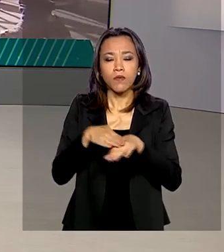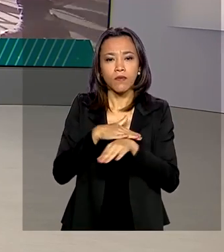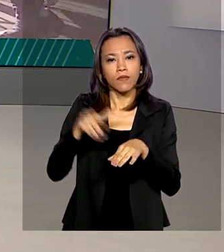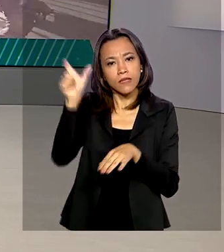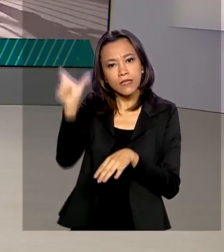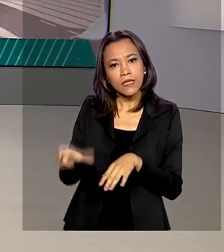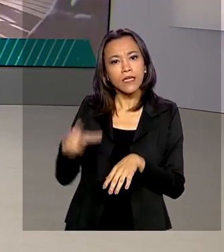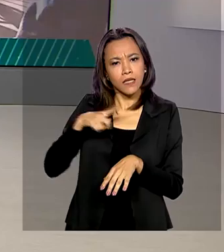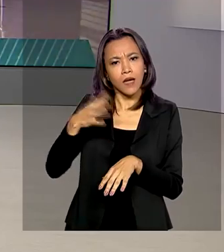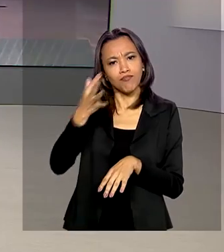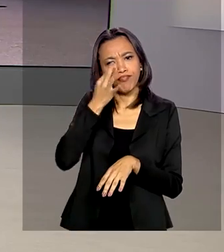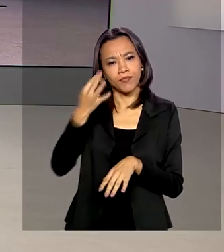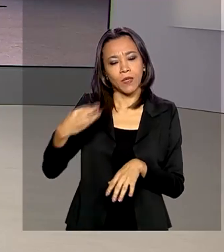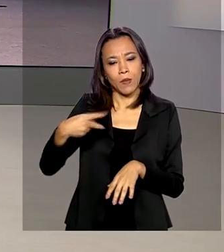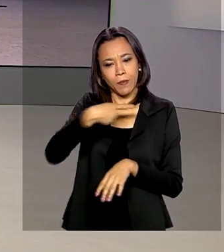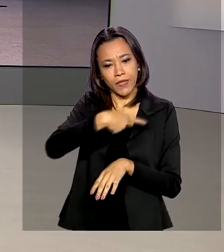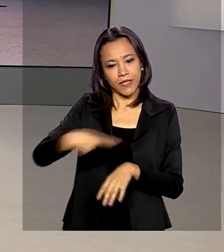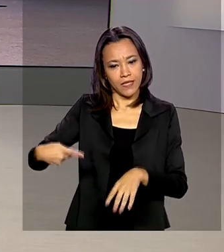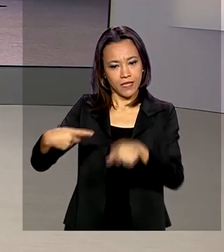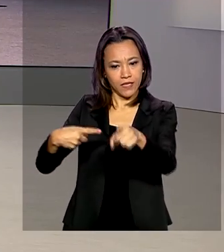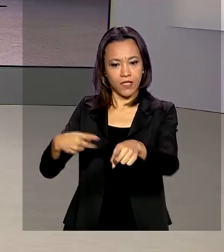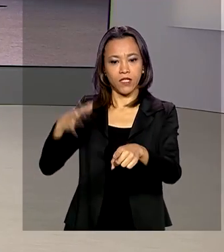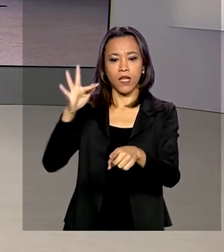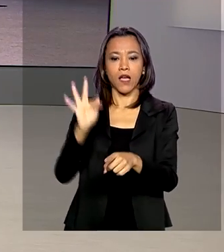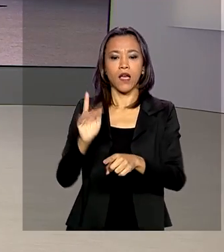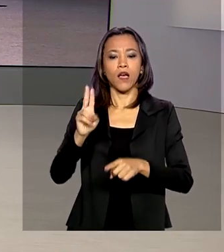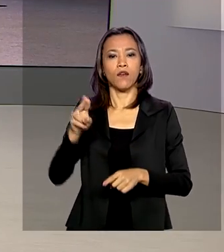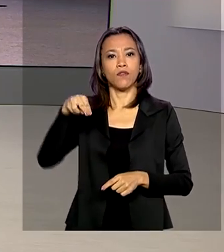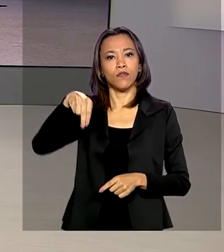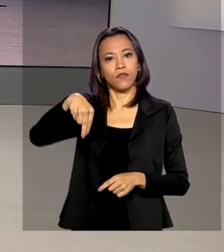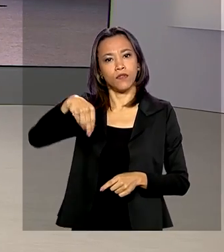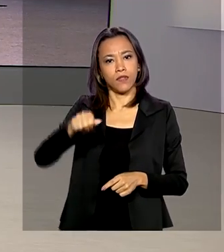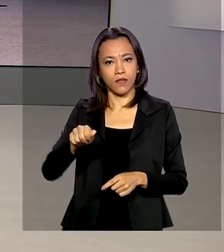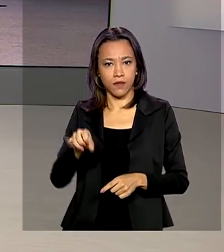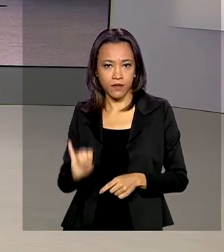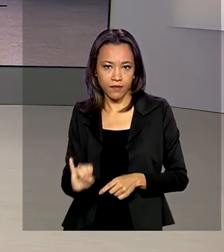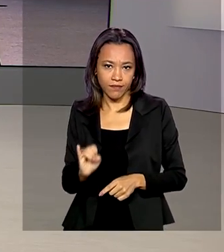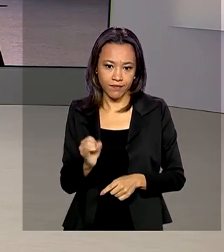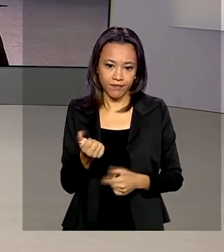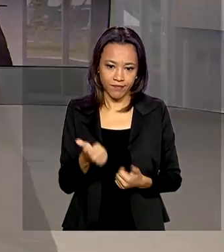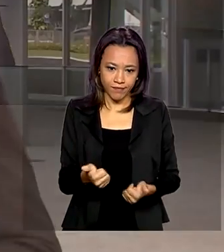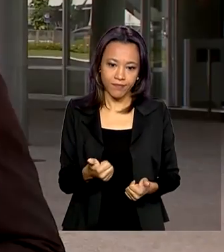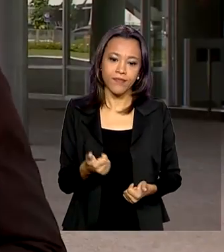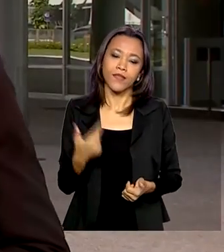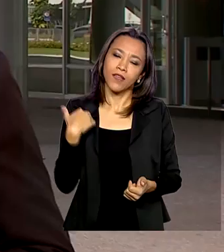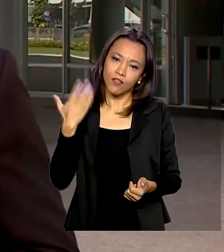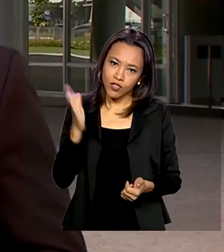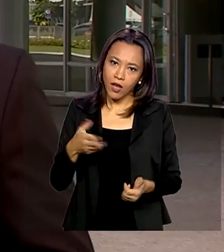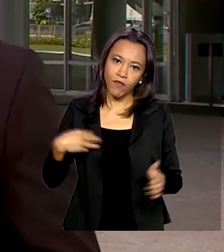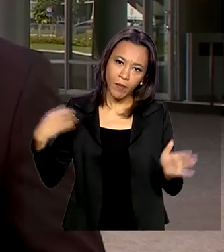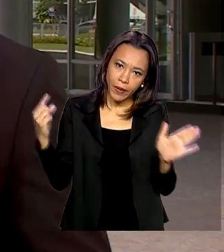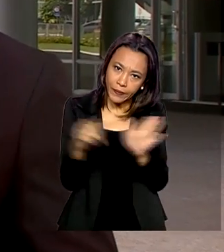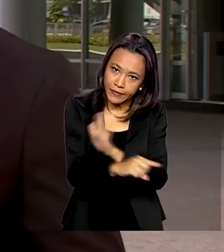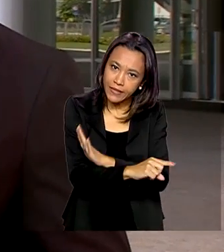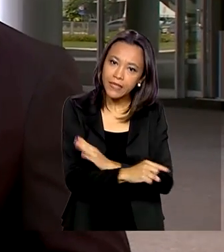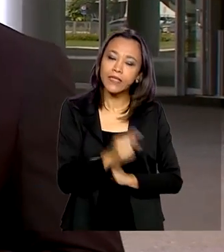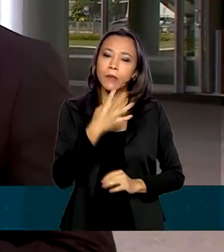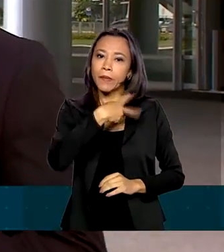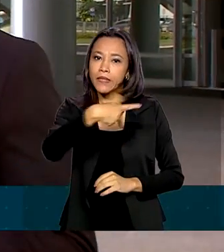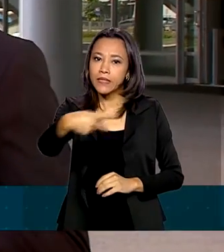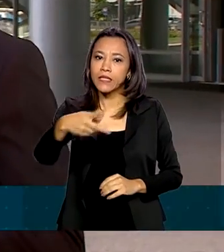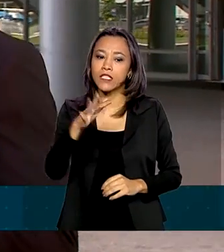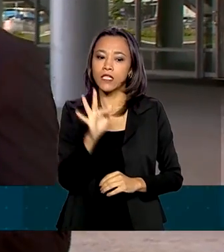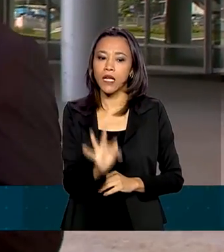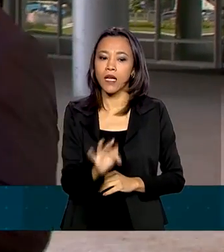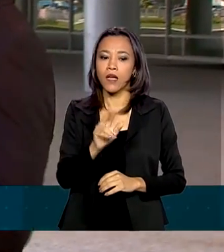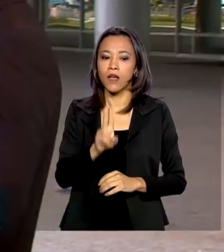está com o presidente da FUNAI. Oi, Glauco. Olá, Renata. Eu vou logo já perguntando para o presidente da FUNAI, o